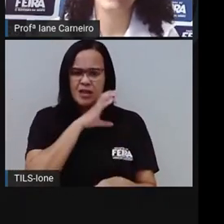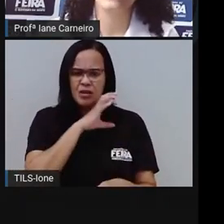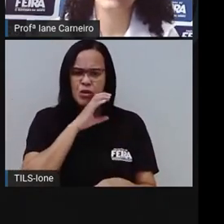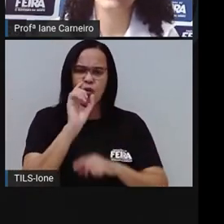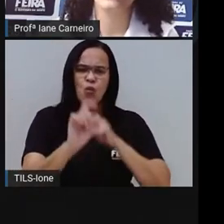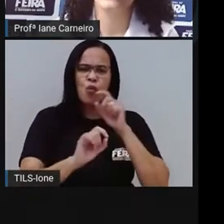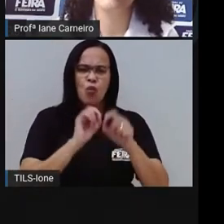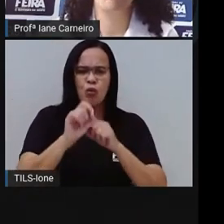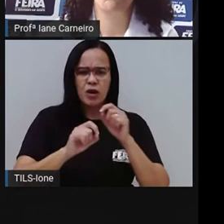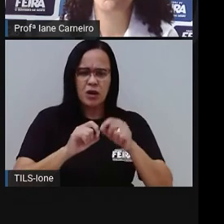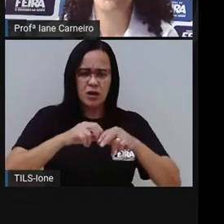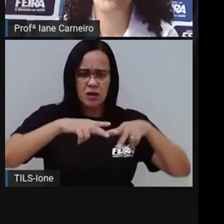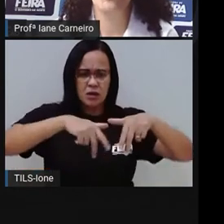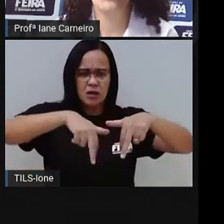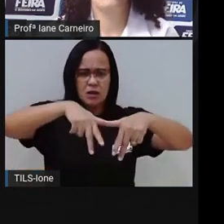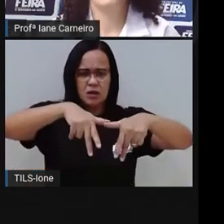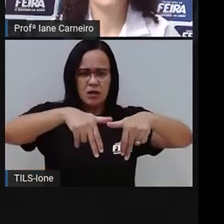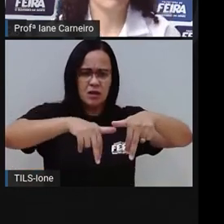patas?